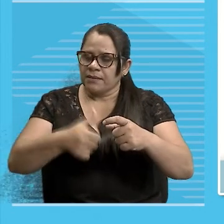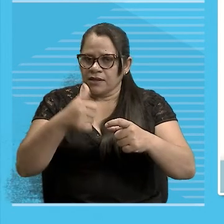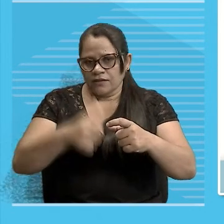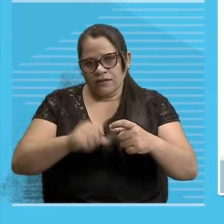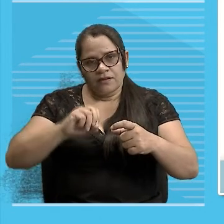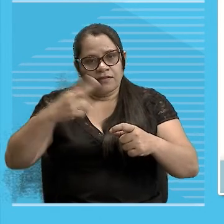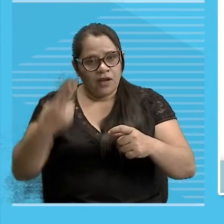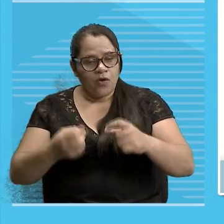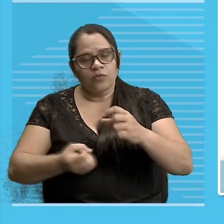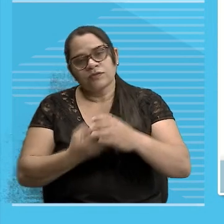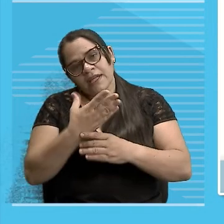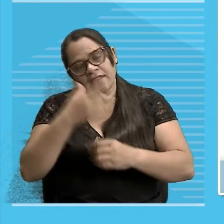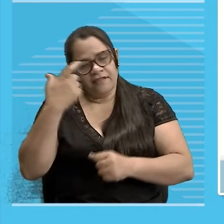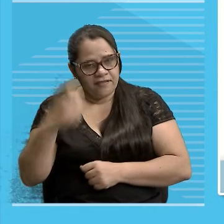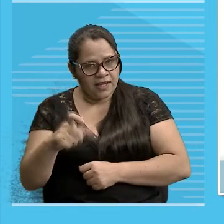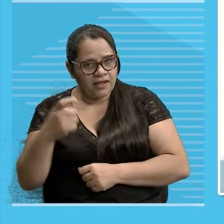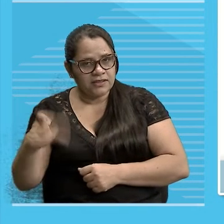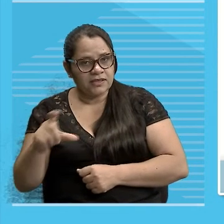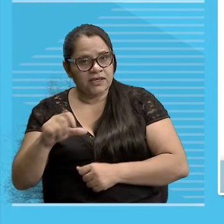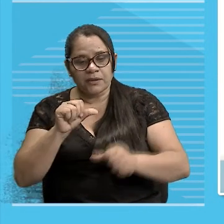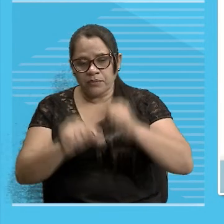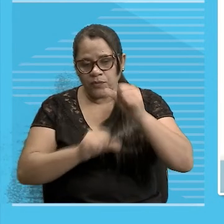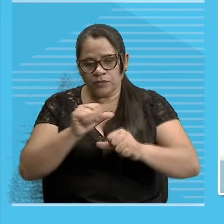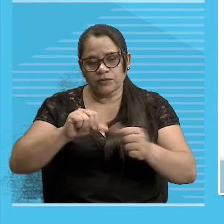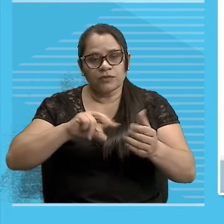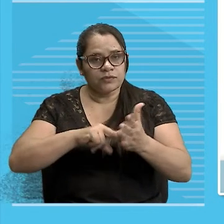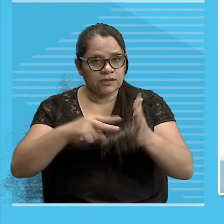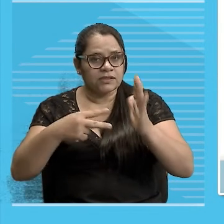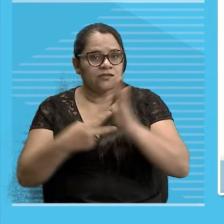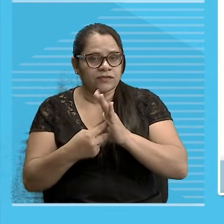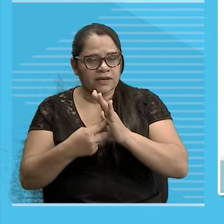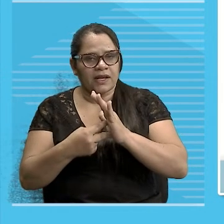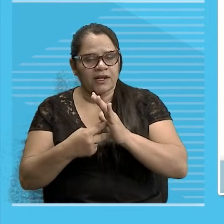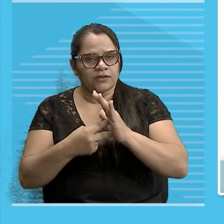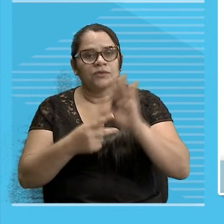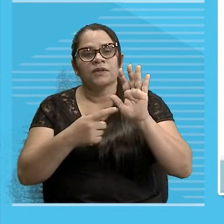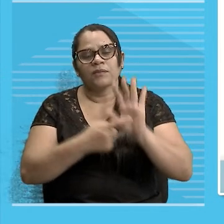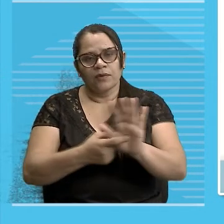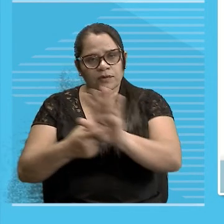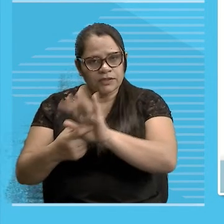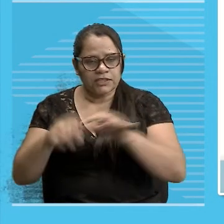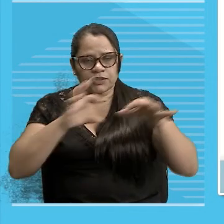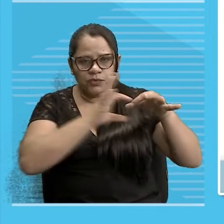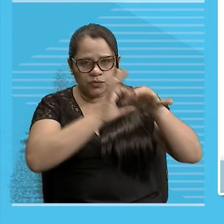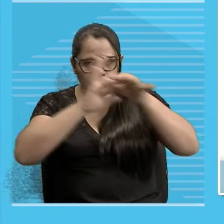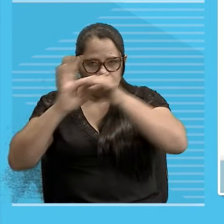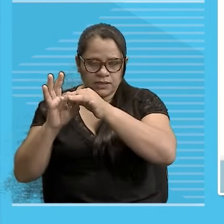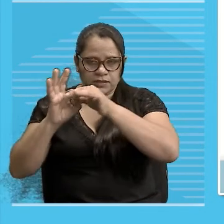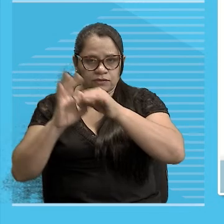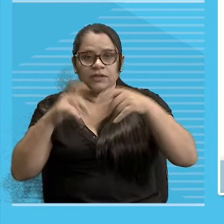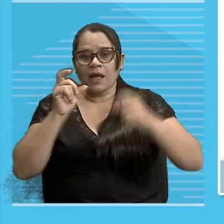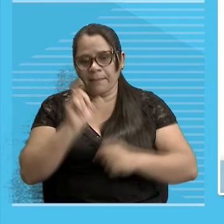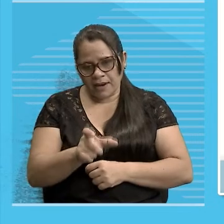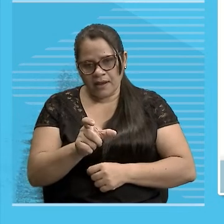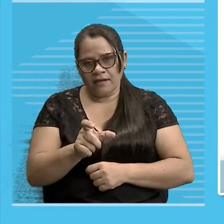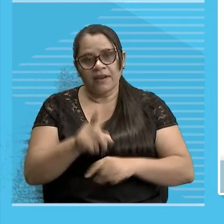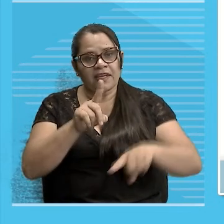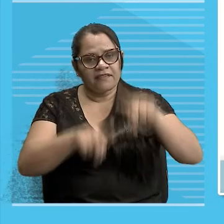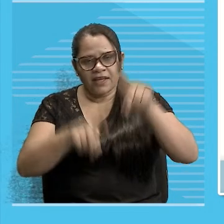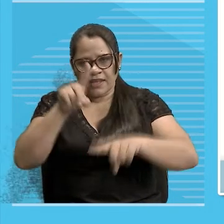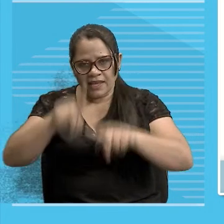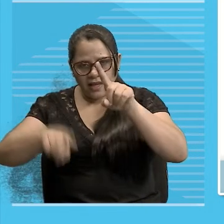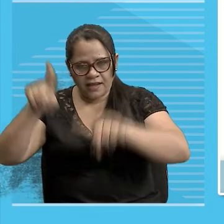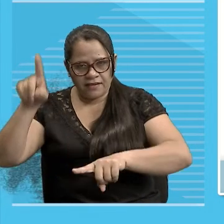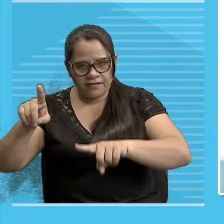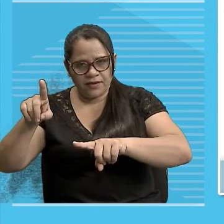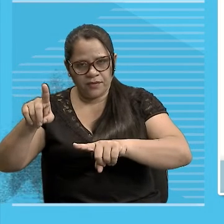mudando O sentido Na medida que Ele vai aparecendo Nos contextos É um elemento Gente Invariável O sufixo Tá E